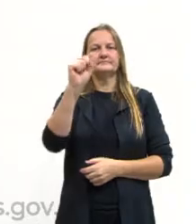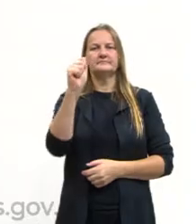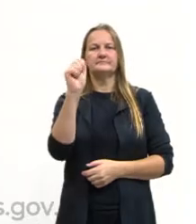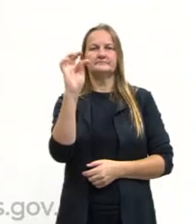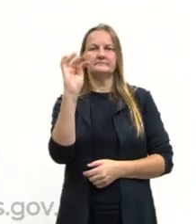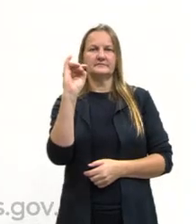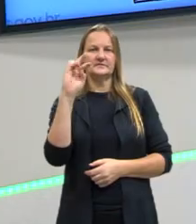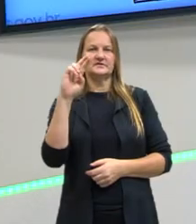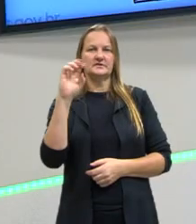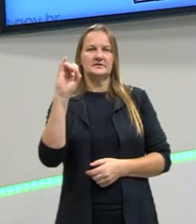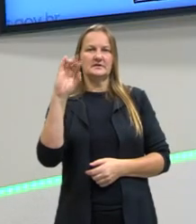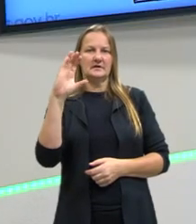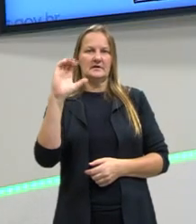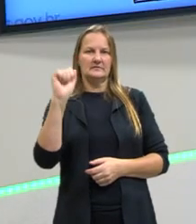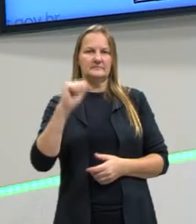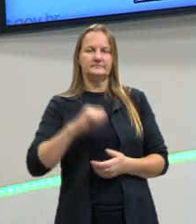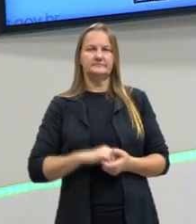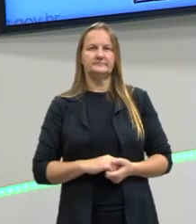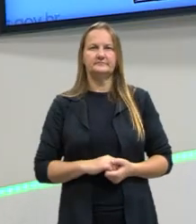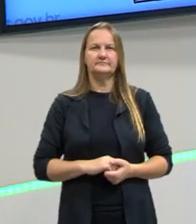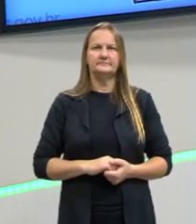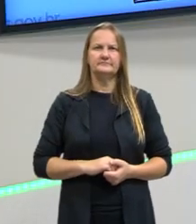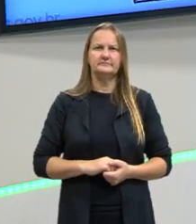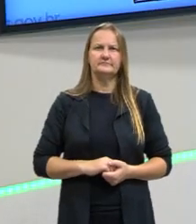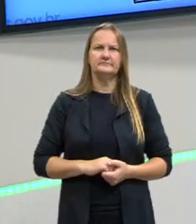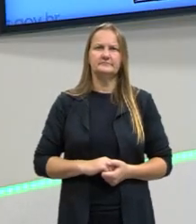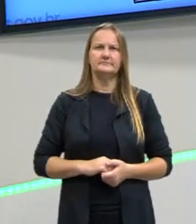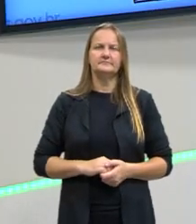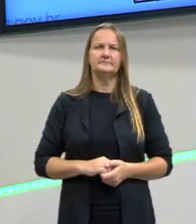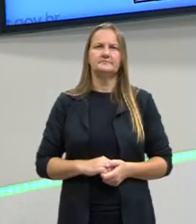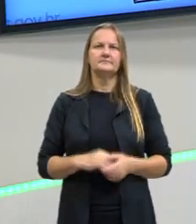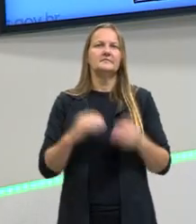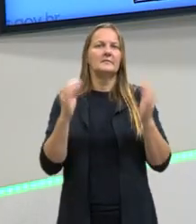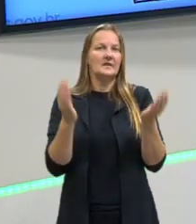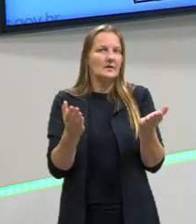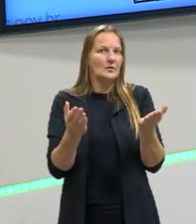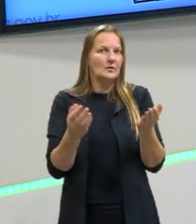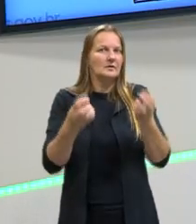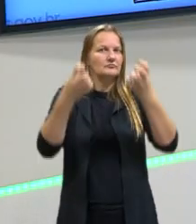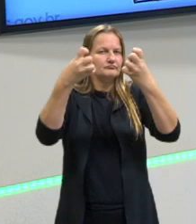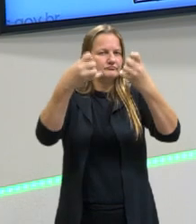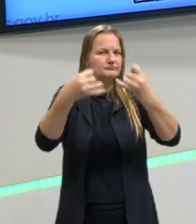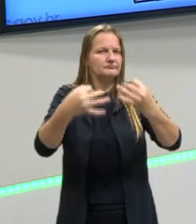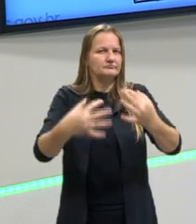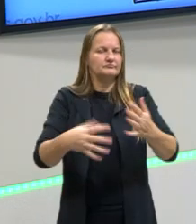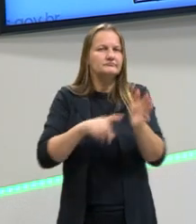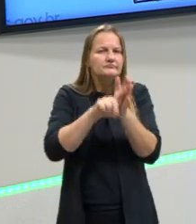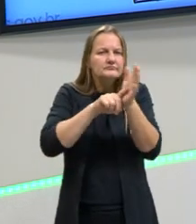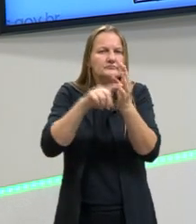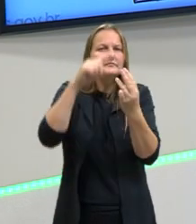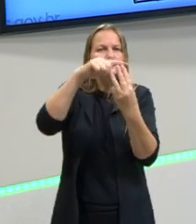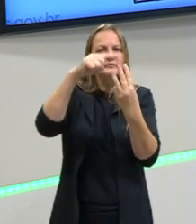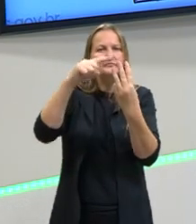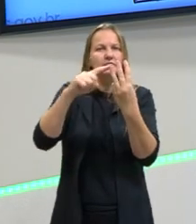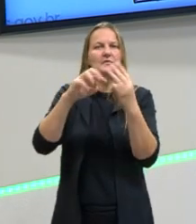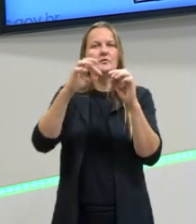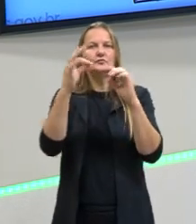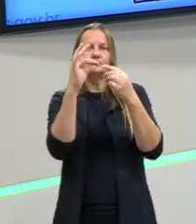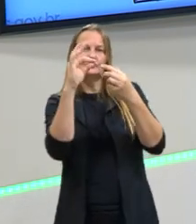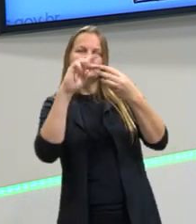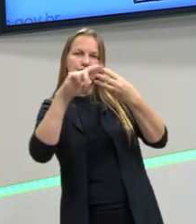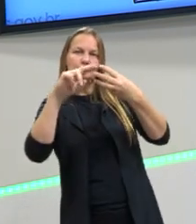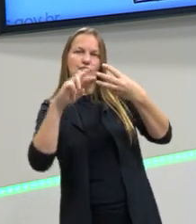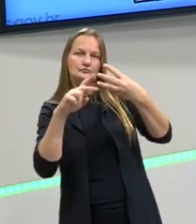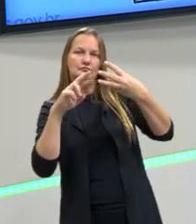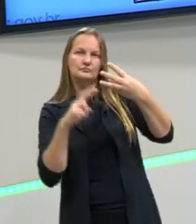Então, agora a gente vai passar para a parte do estudo onde a gente vai definir o que é uma ironia verbal, o que é uma ironia